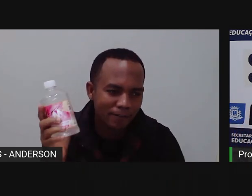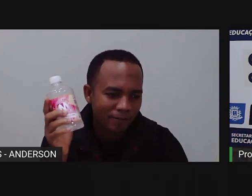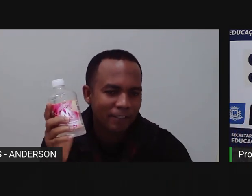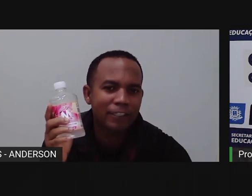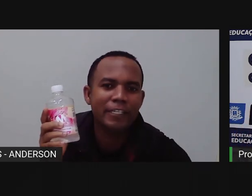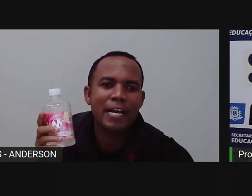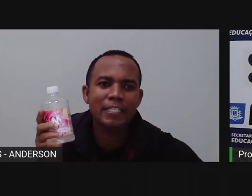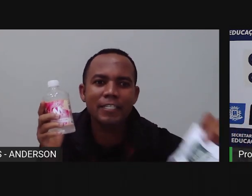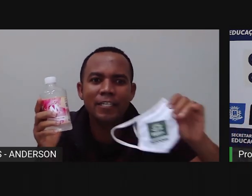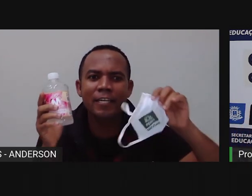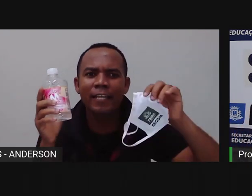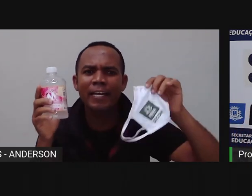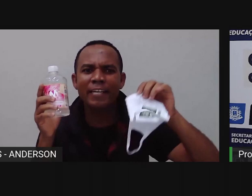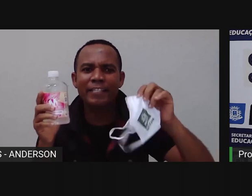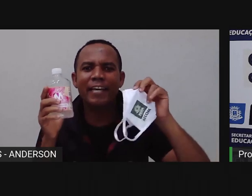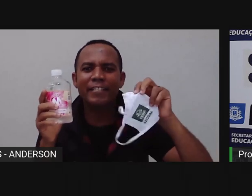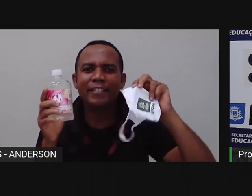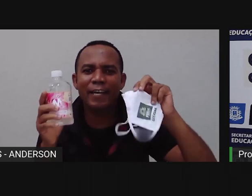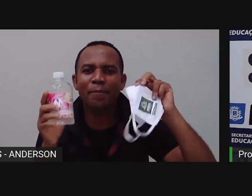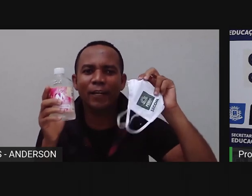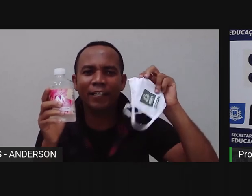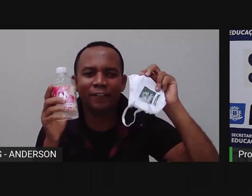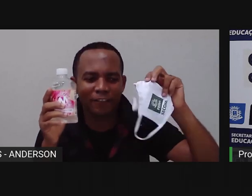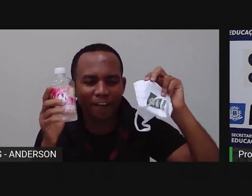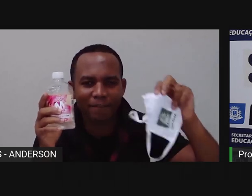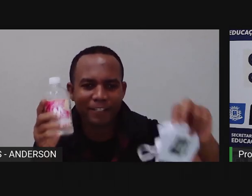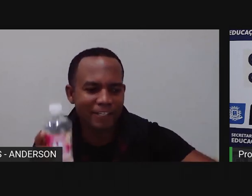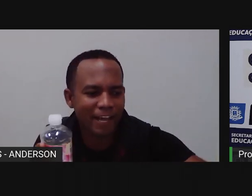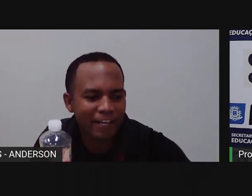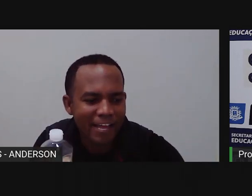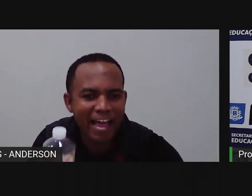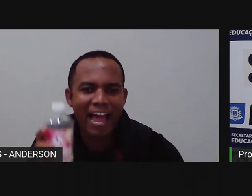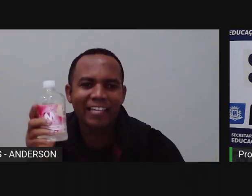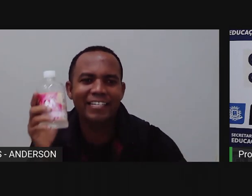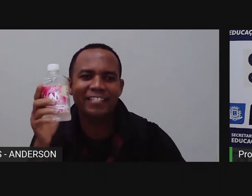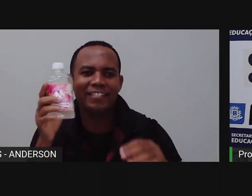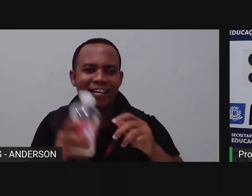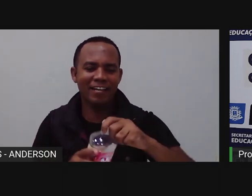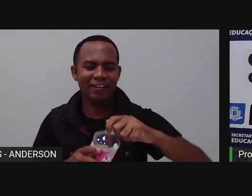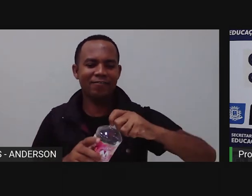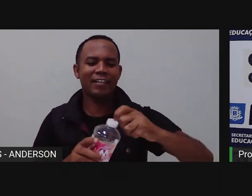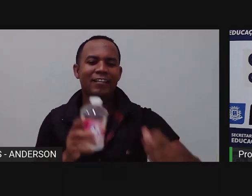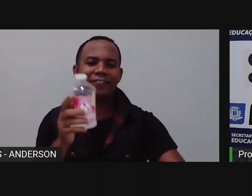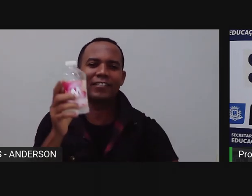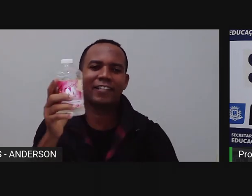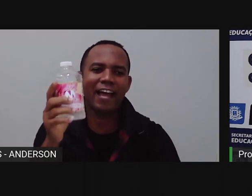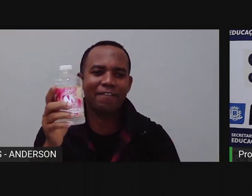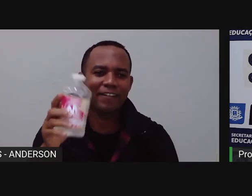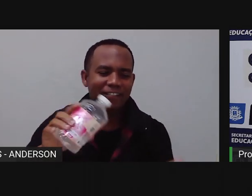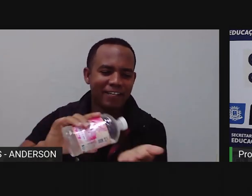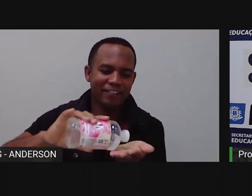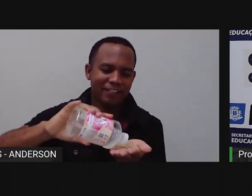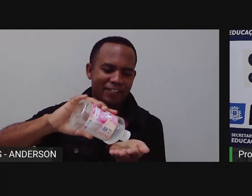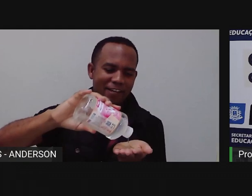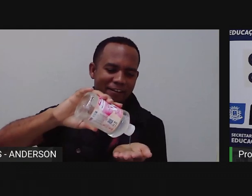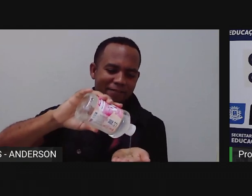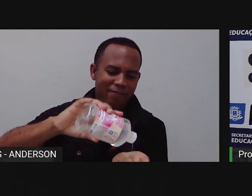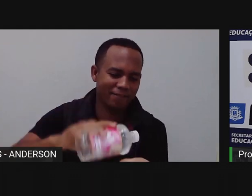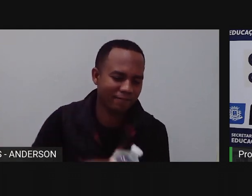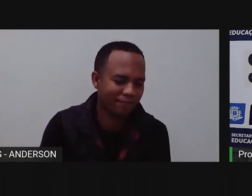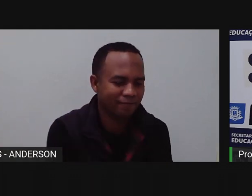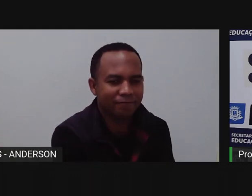Nada disso, a Pro nunca esquece, lava a mão. Não, Anderson, hoje está só se meando na discórdia. Lavem a mão,